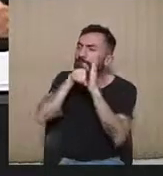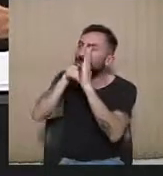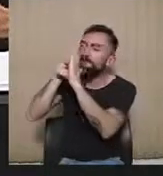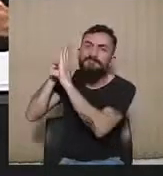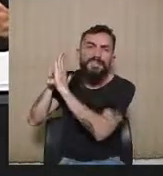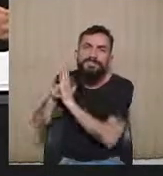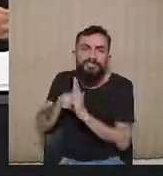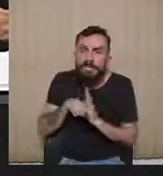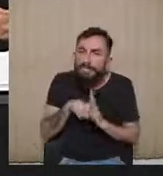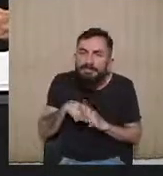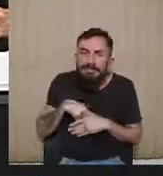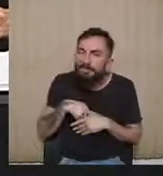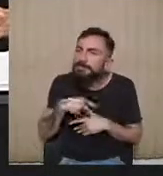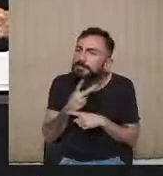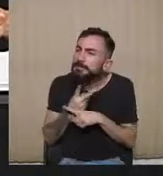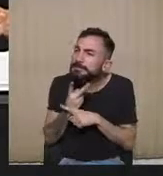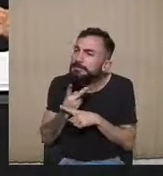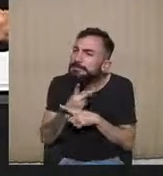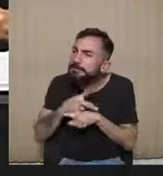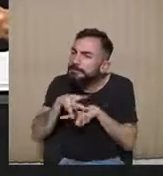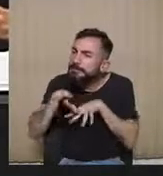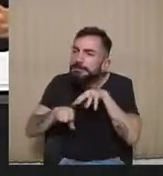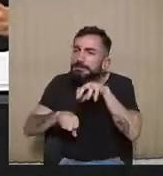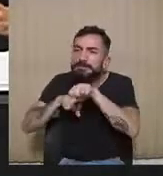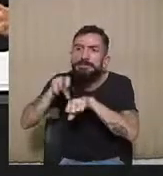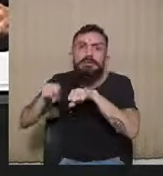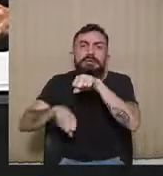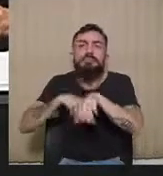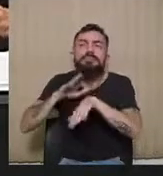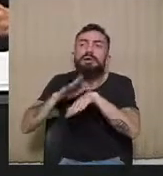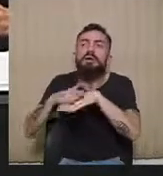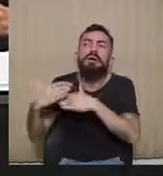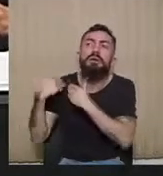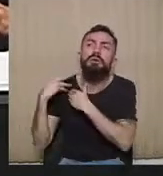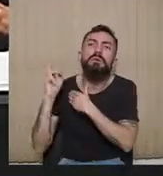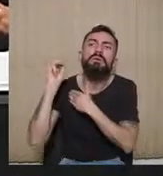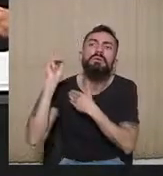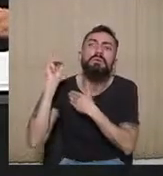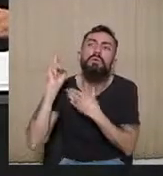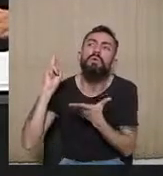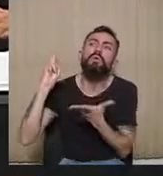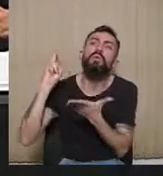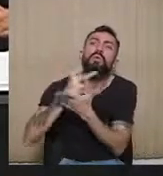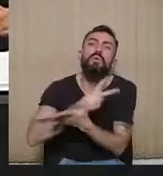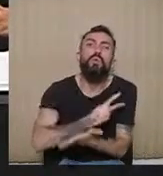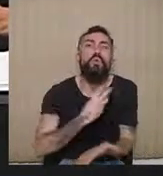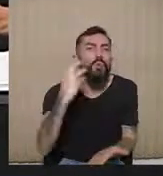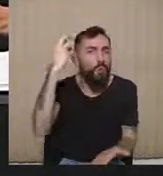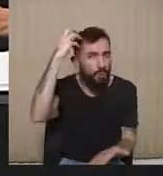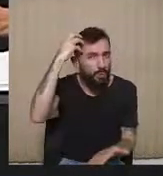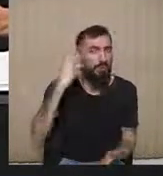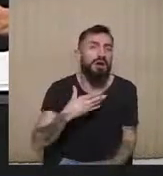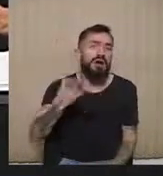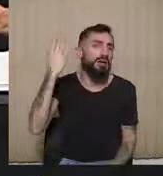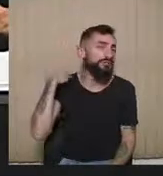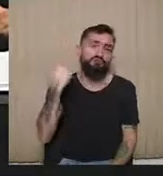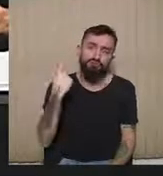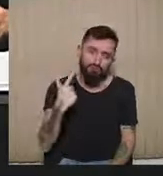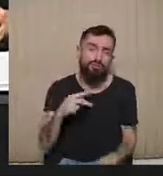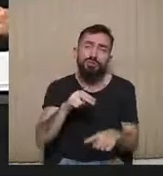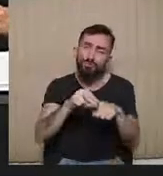materialidade, sobre responsabilidade. E que é isso que justificava nós termos esses procedimentos